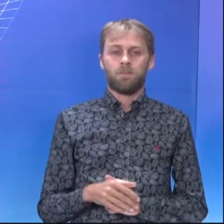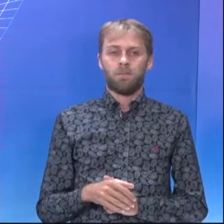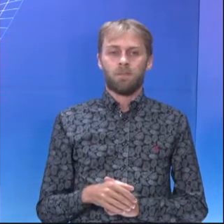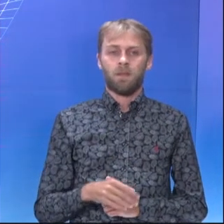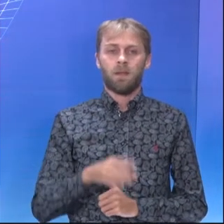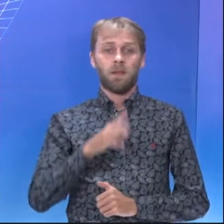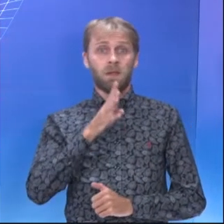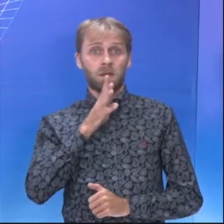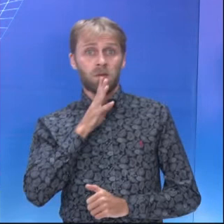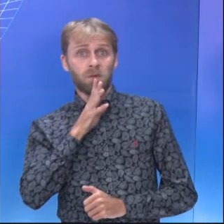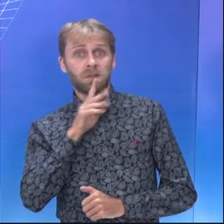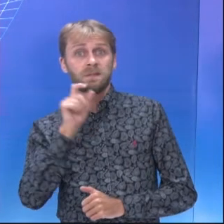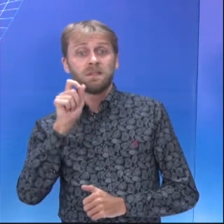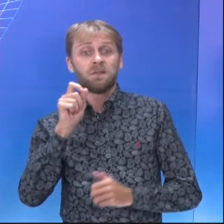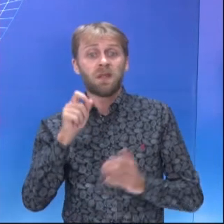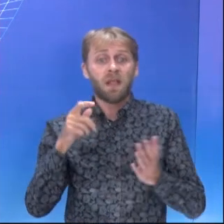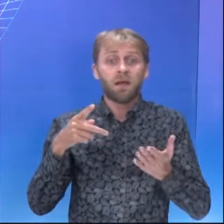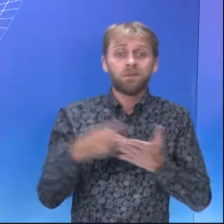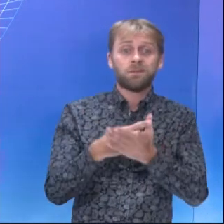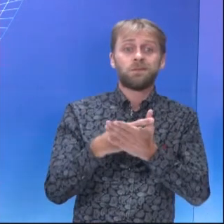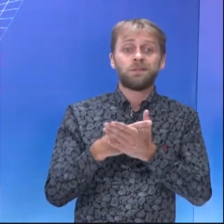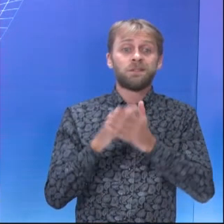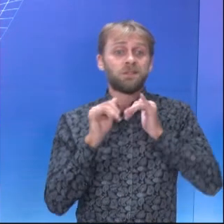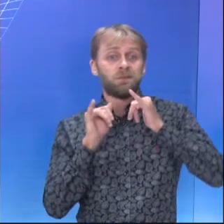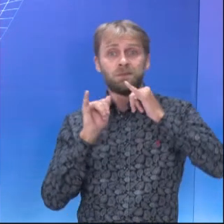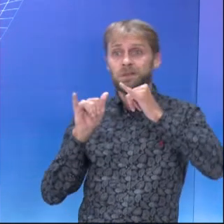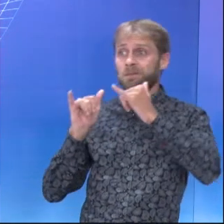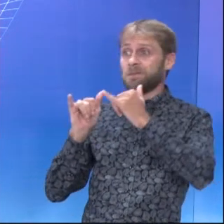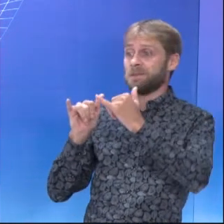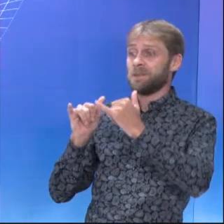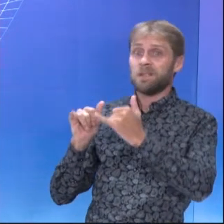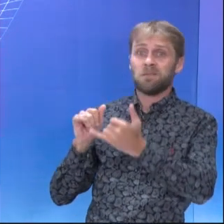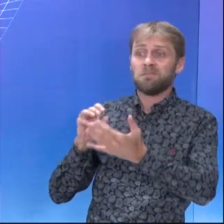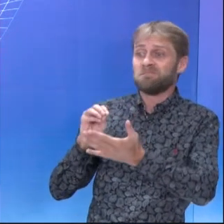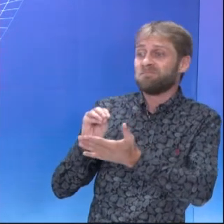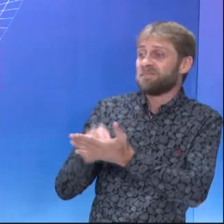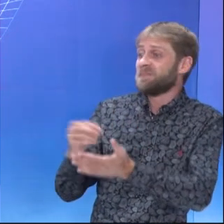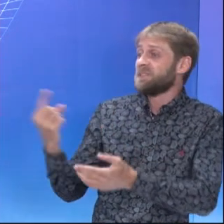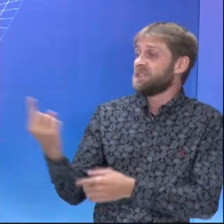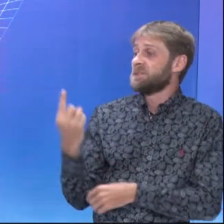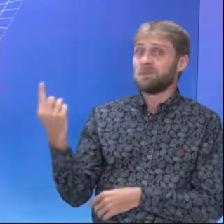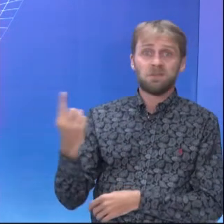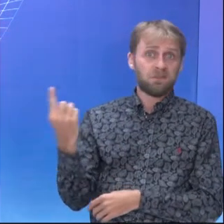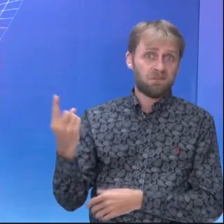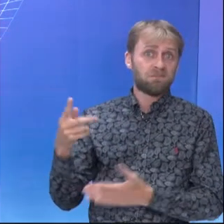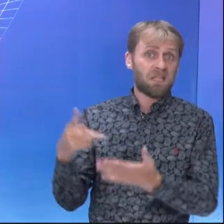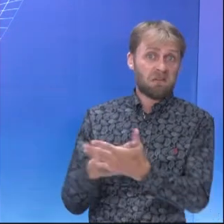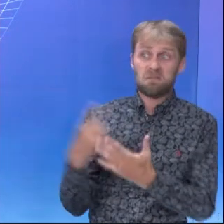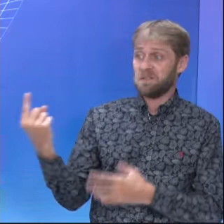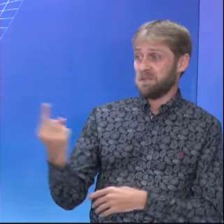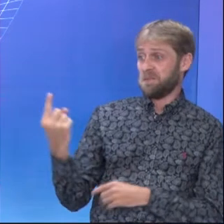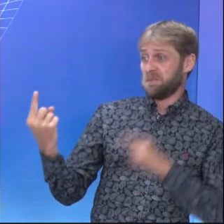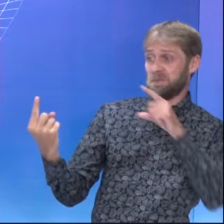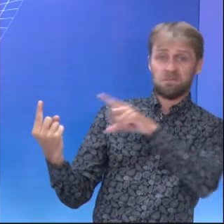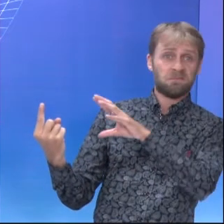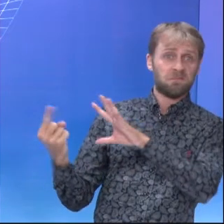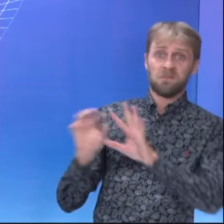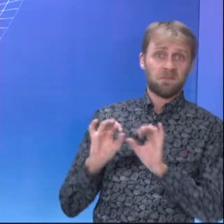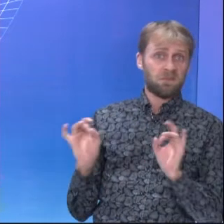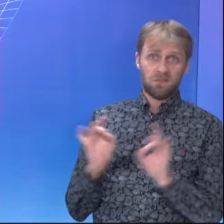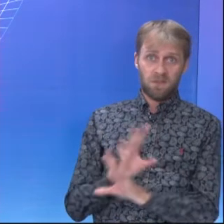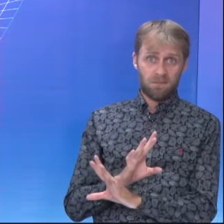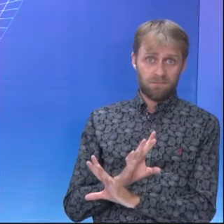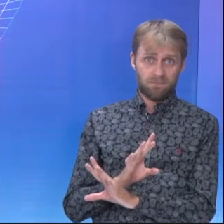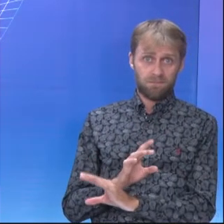Letra A. Reconhecer o acidente noticiado como um fato isolado. Nós sabemos que foi uma tragédia.